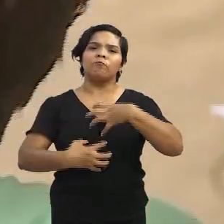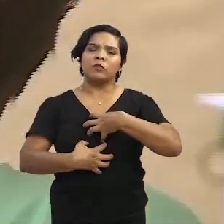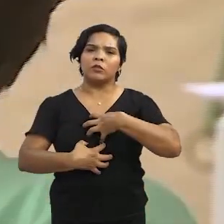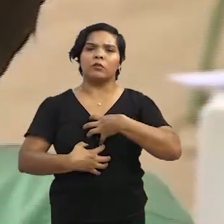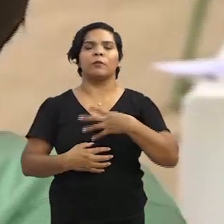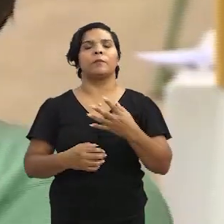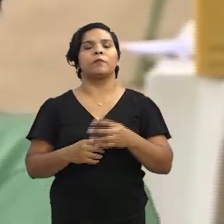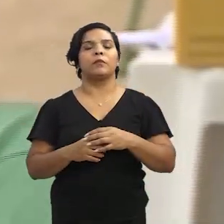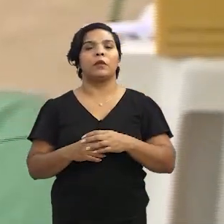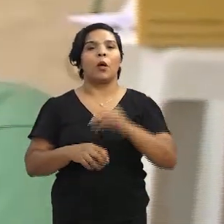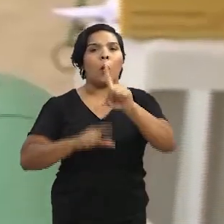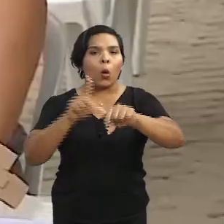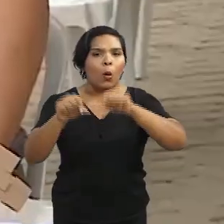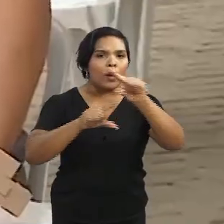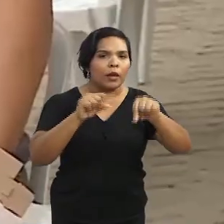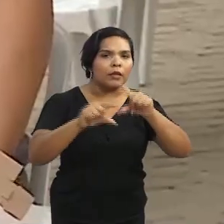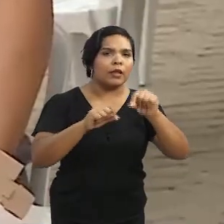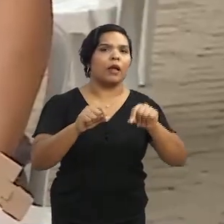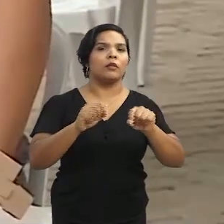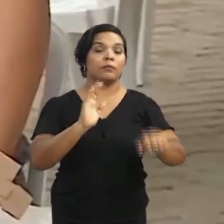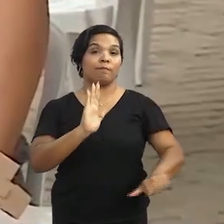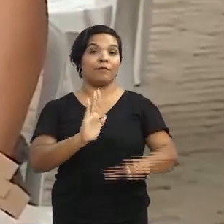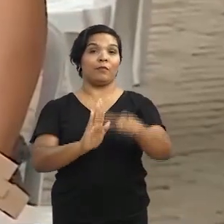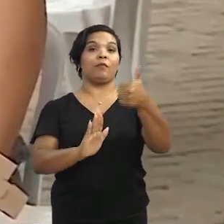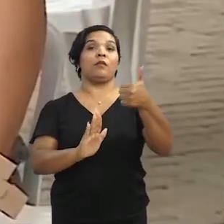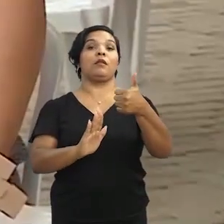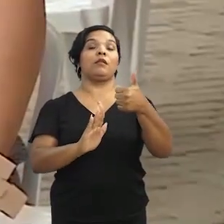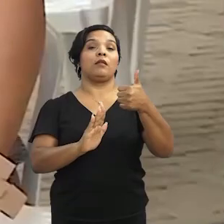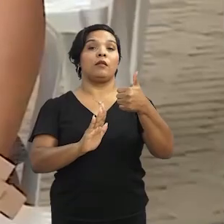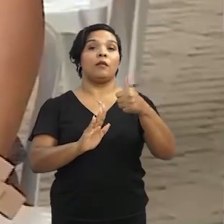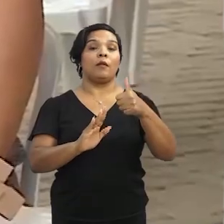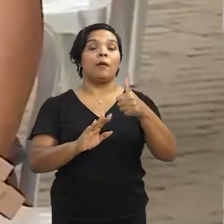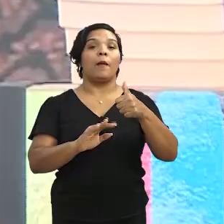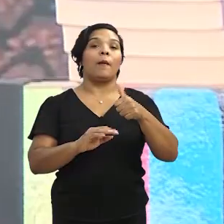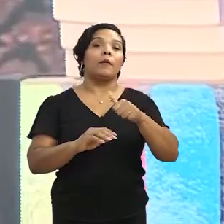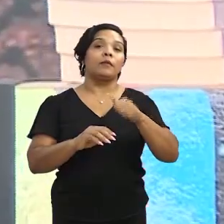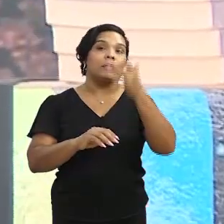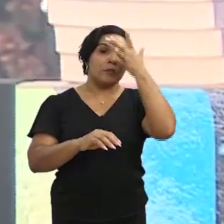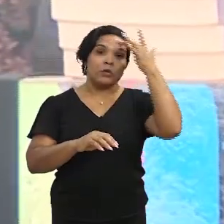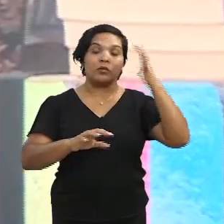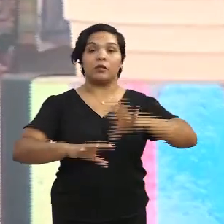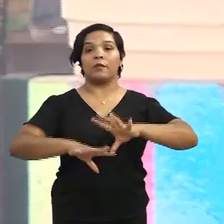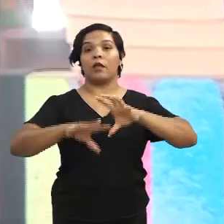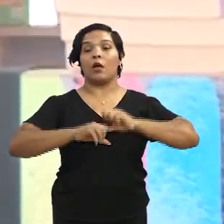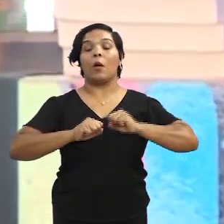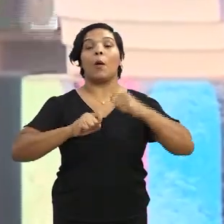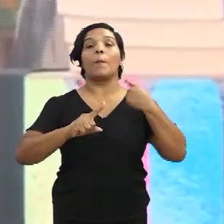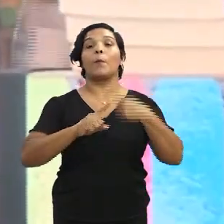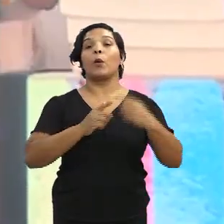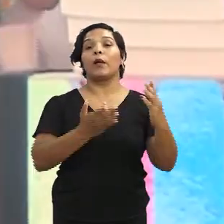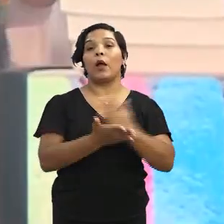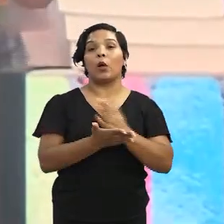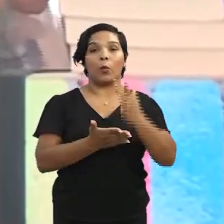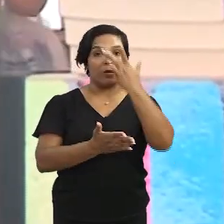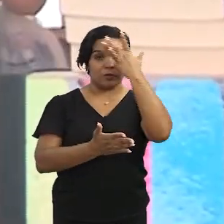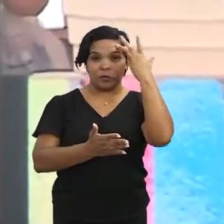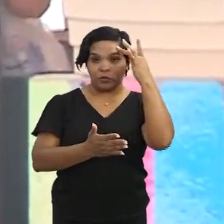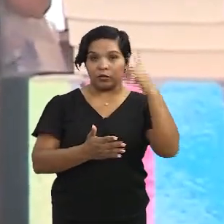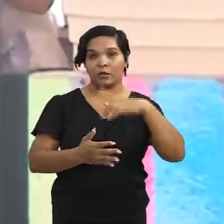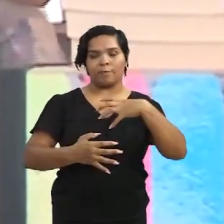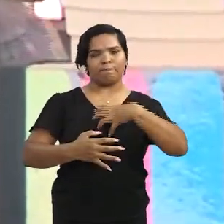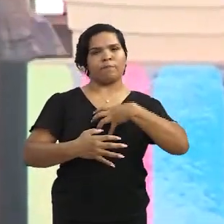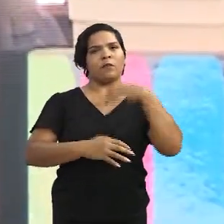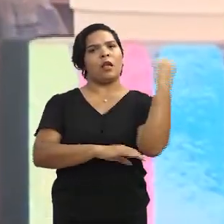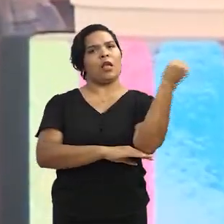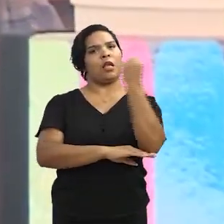disso, muitos dados foram coletados na primeira onda de infectados. O objetivo era descobrir por que algumas pessoas têm